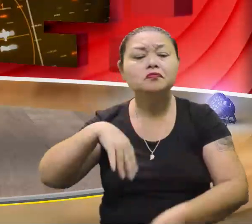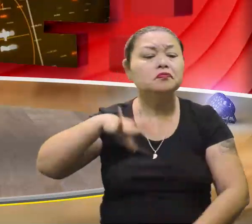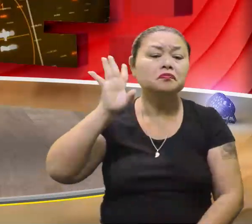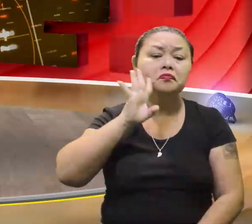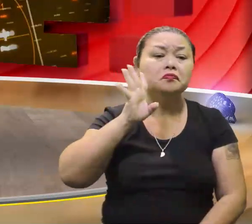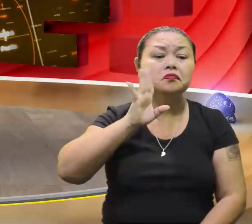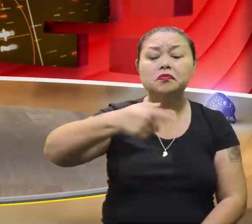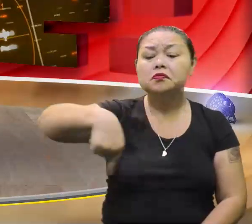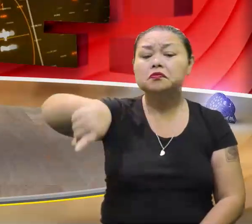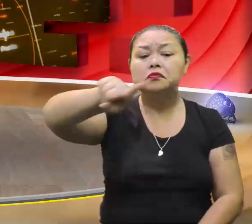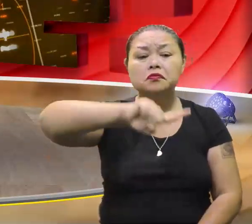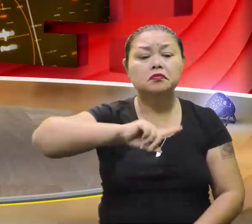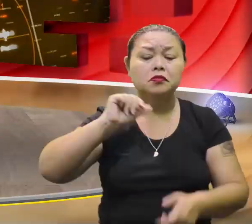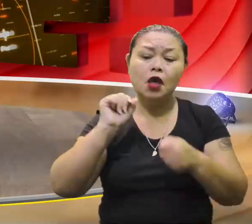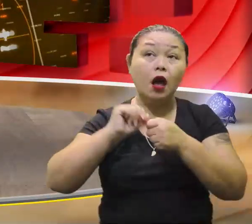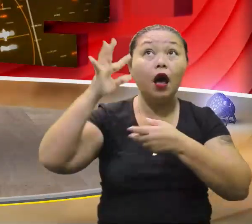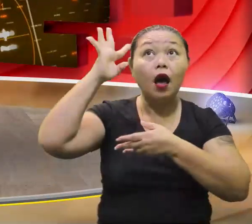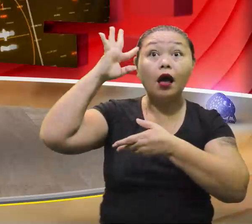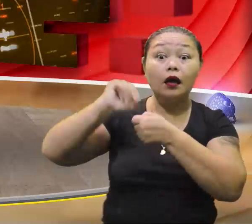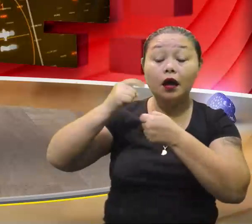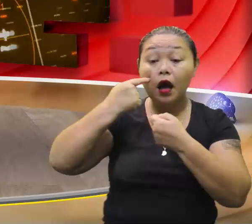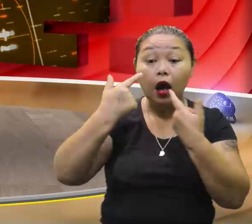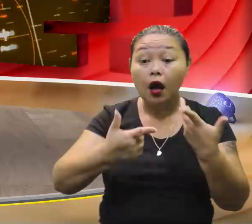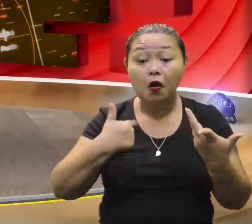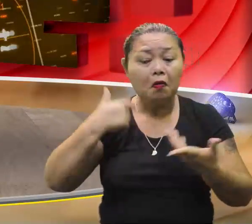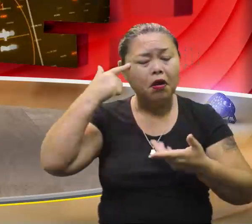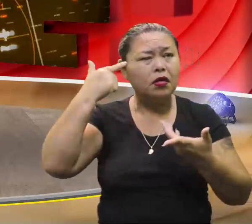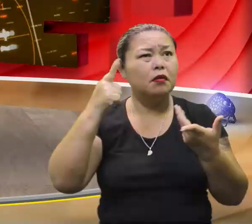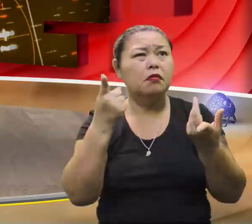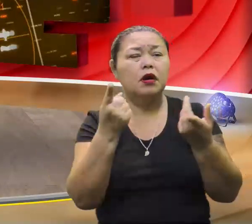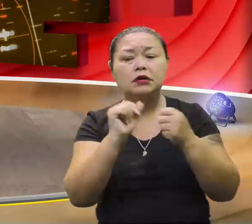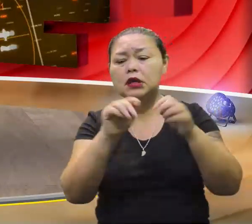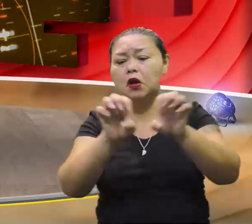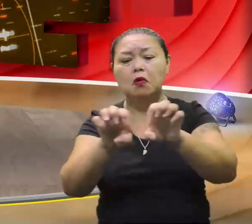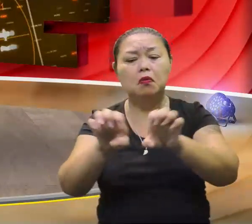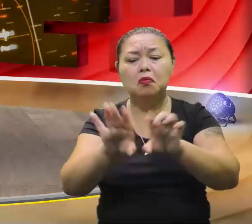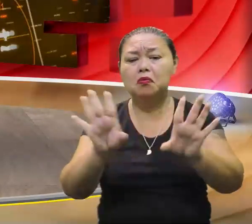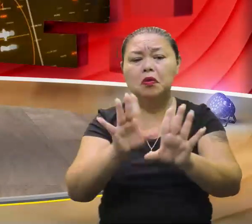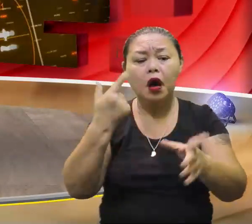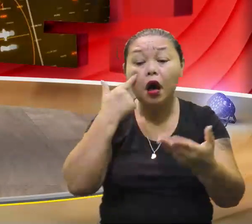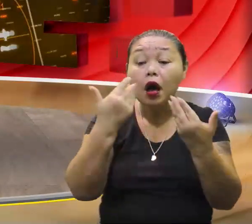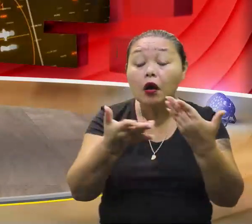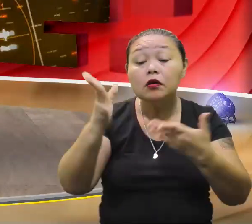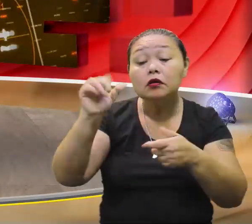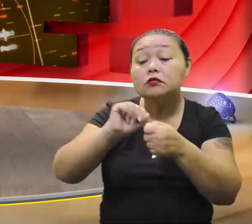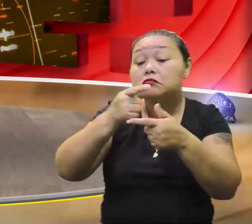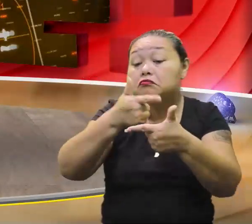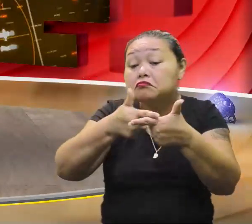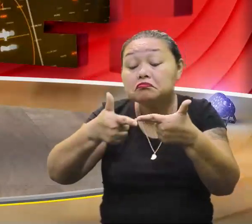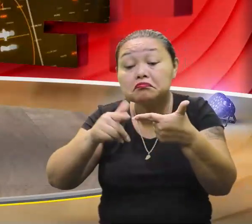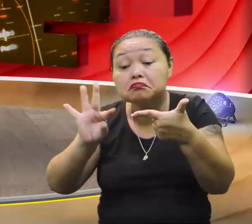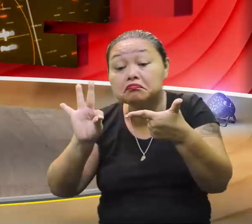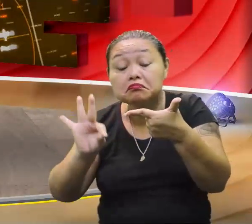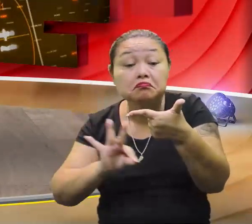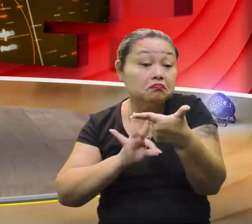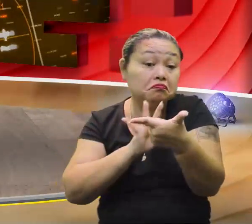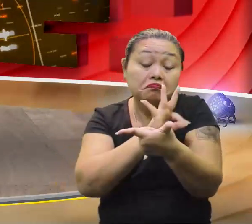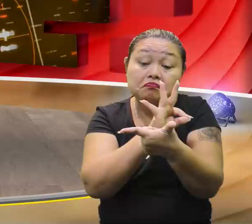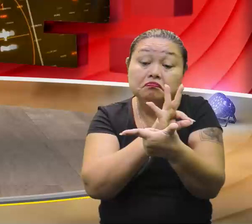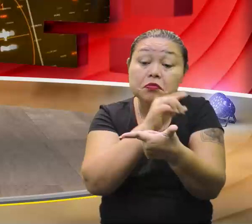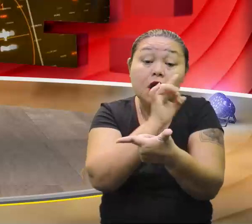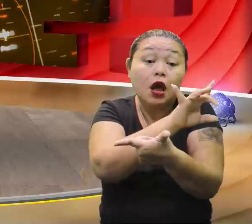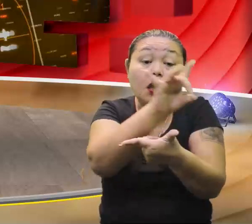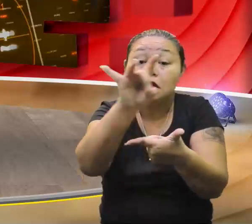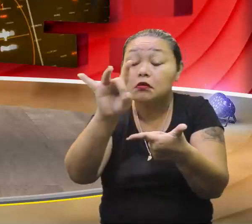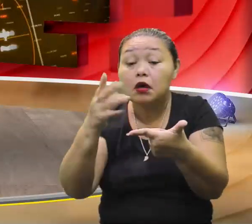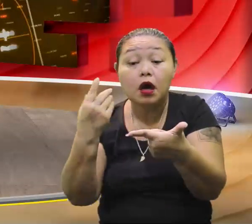é que teve gente que disse que fez essa só pelo raciocínio lógico. Ah, professora, eu não pensei assim que era uma equação. só pensei que eu tinha que dividir o total pelo valor